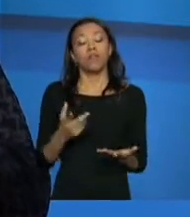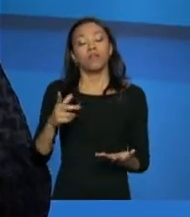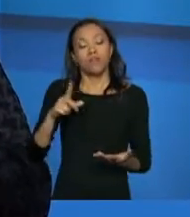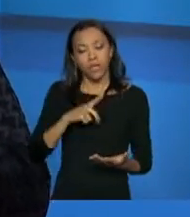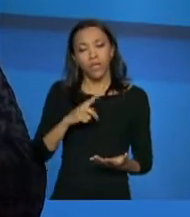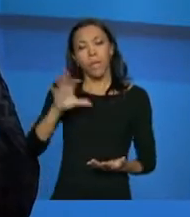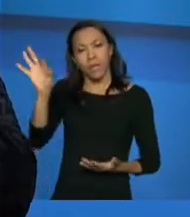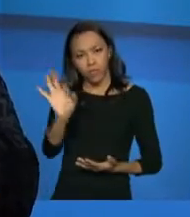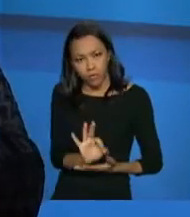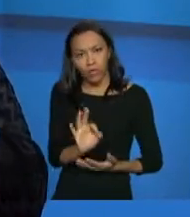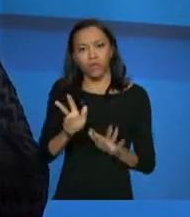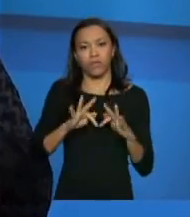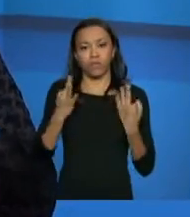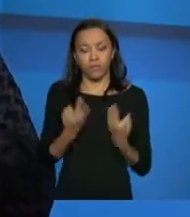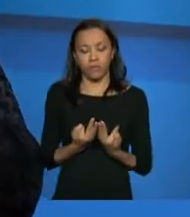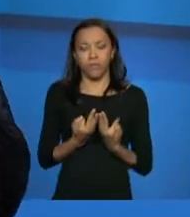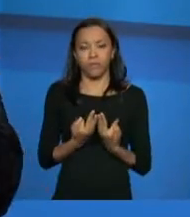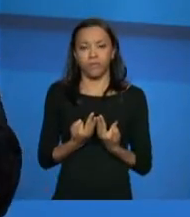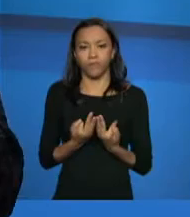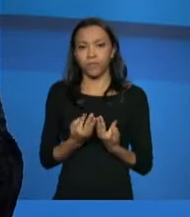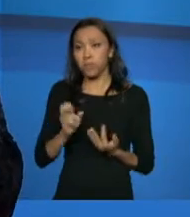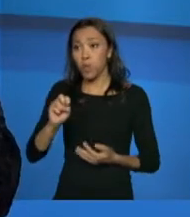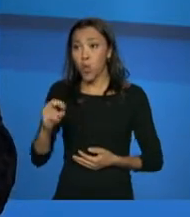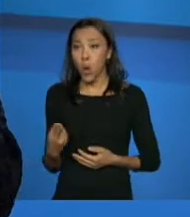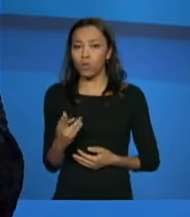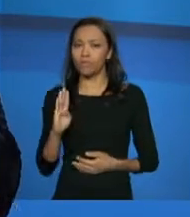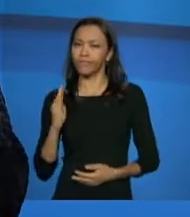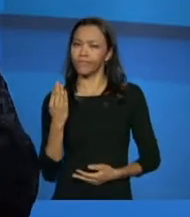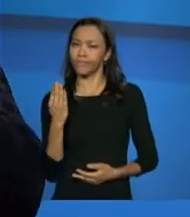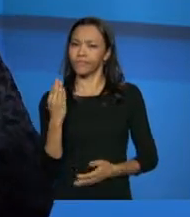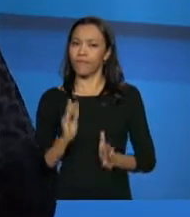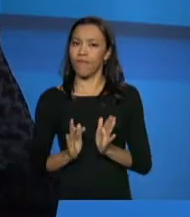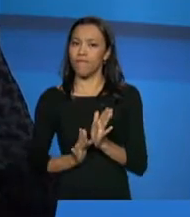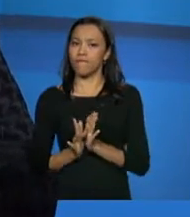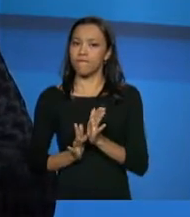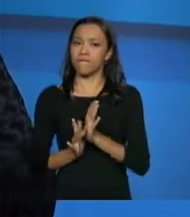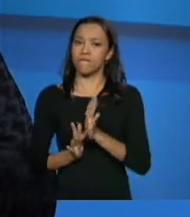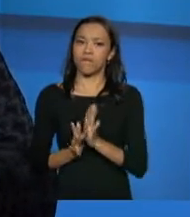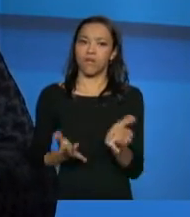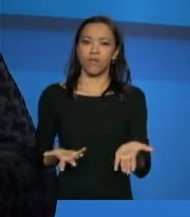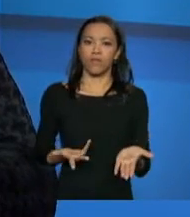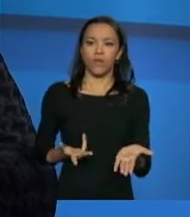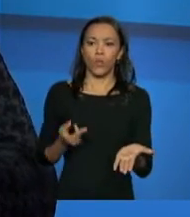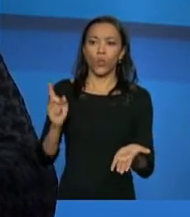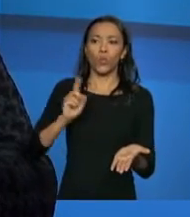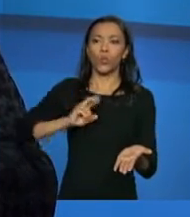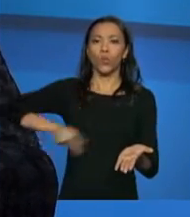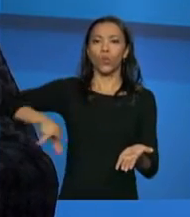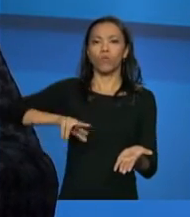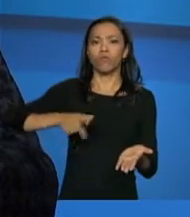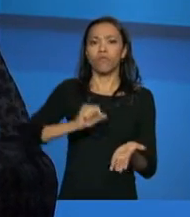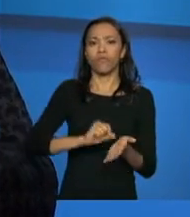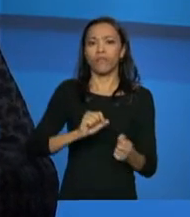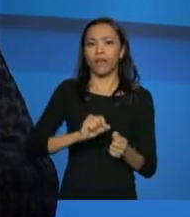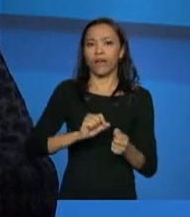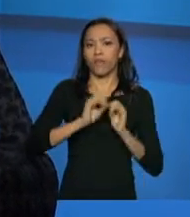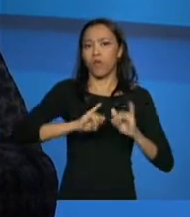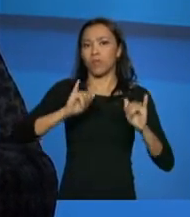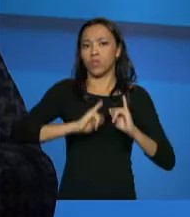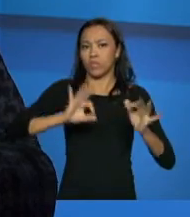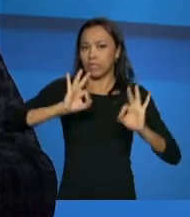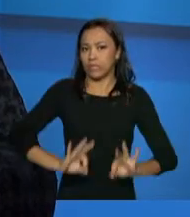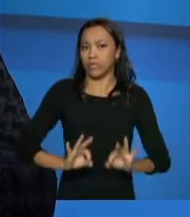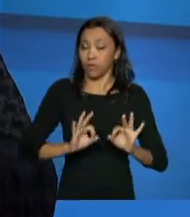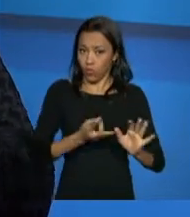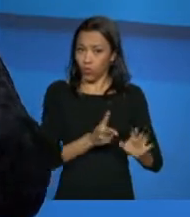que acabam, ou muitas vezes, ou falseando, ou muitas vezes dando uma informação, não fazendo a atualização, continuando no